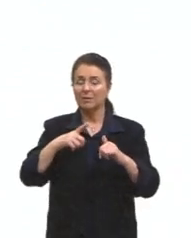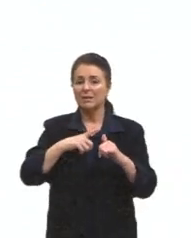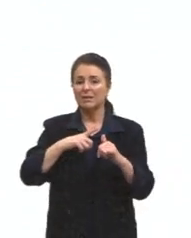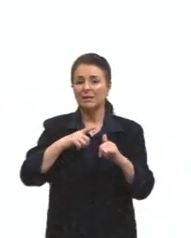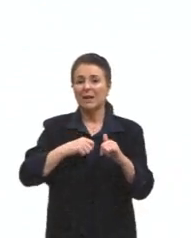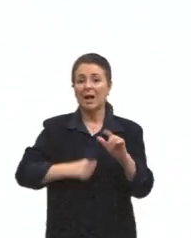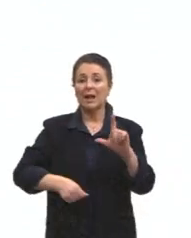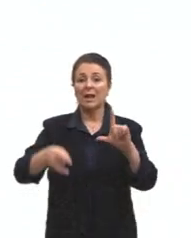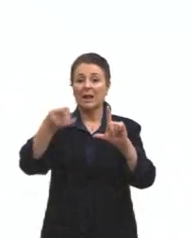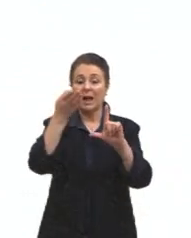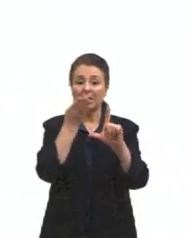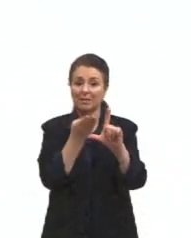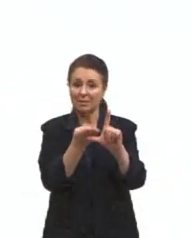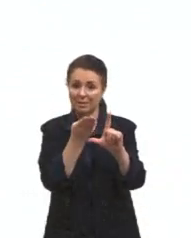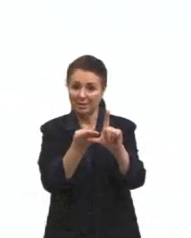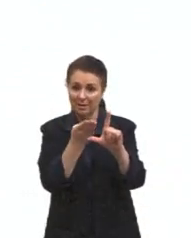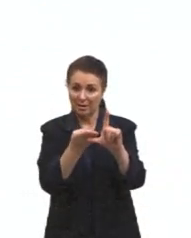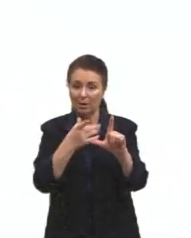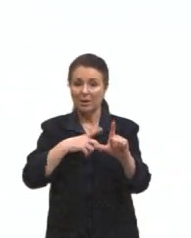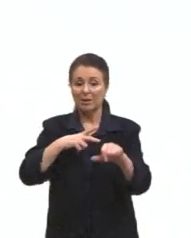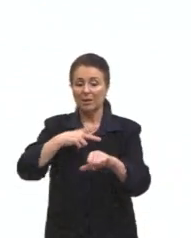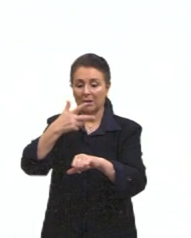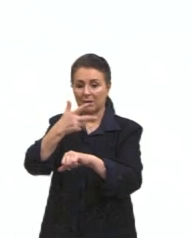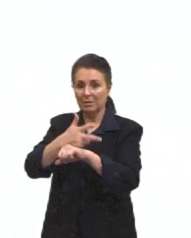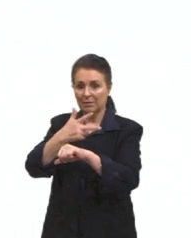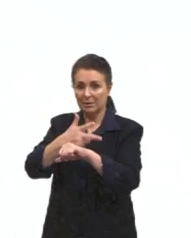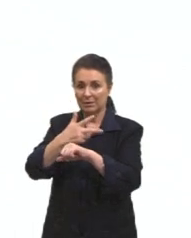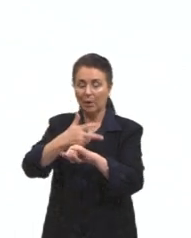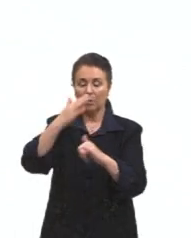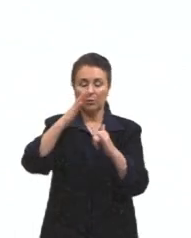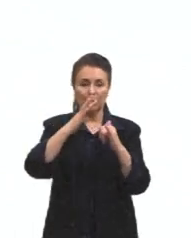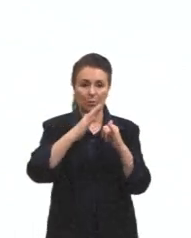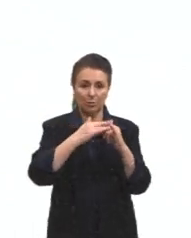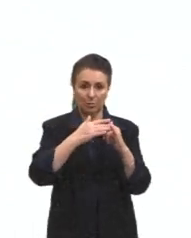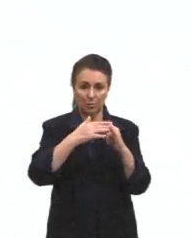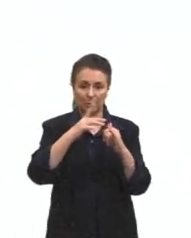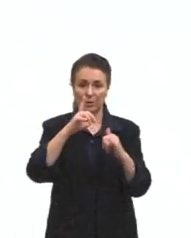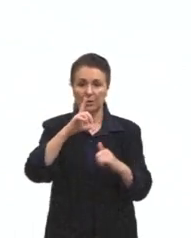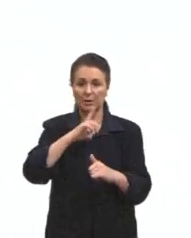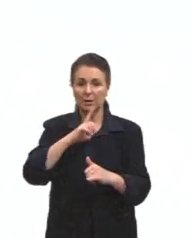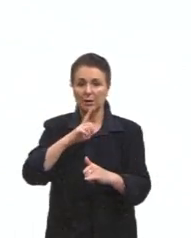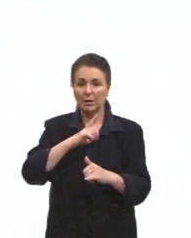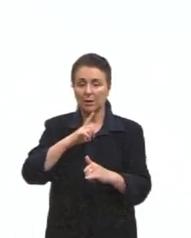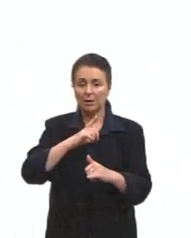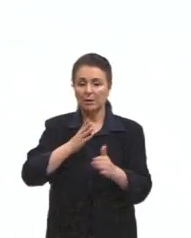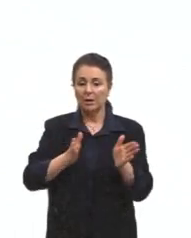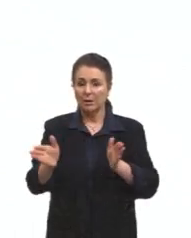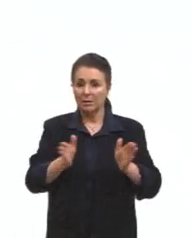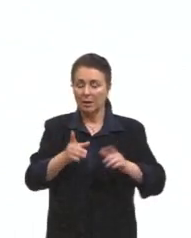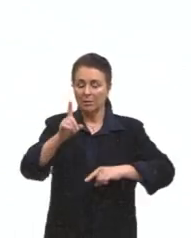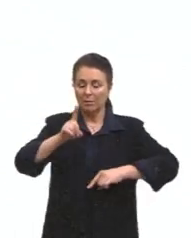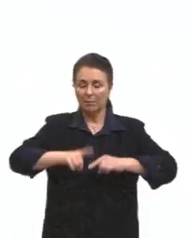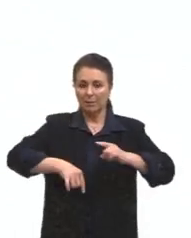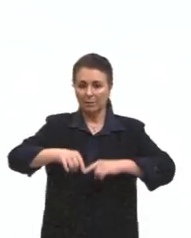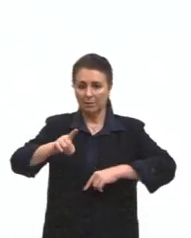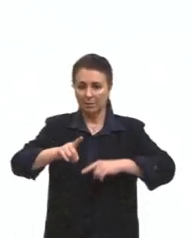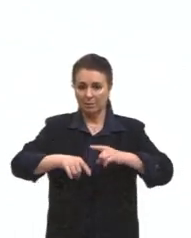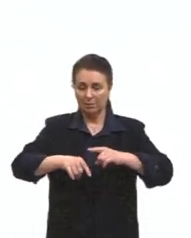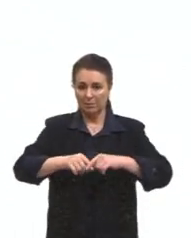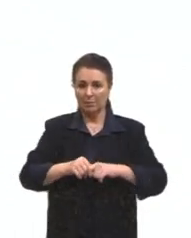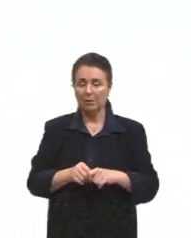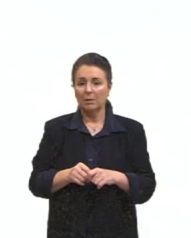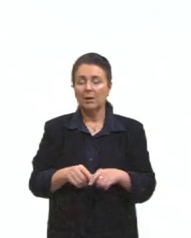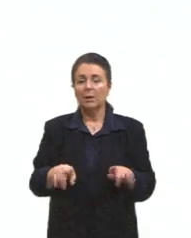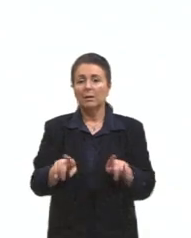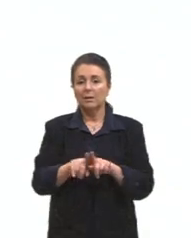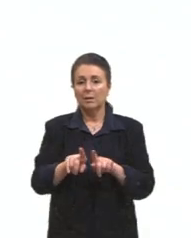Vocês vão ter acesso à gravação lá no site da Seduc. Vocês têm acesso a esse nosso material, né? Eu vou